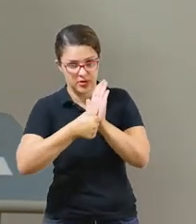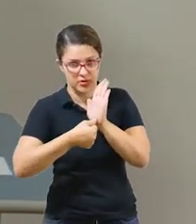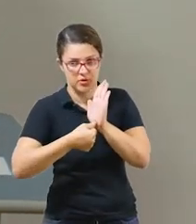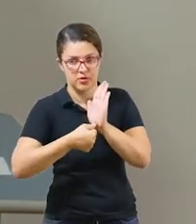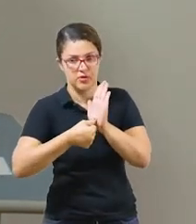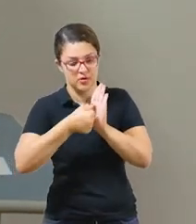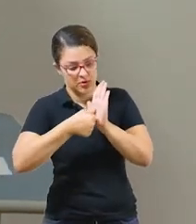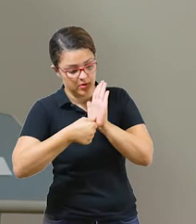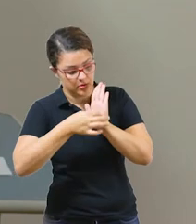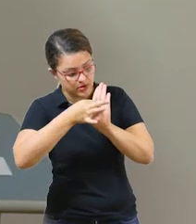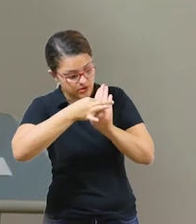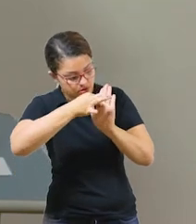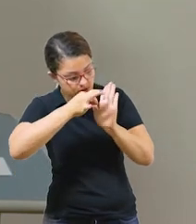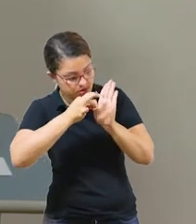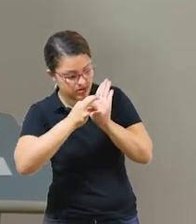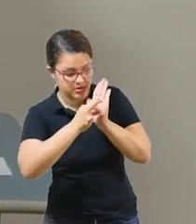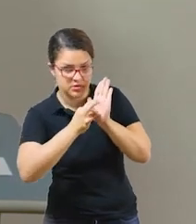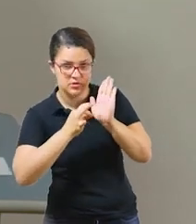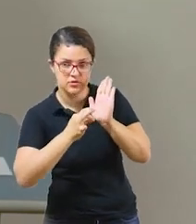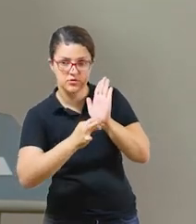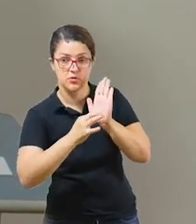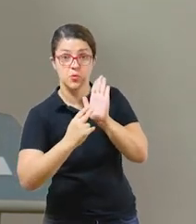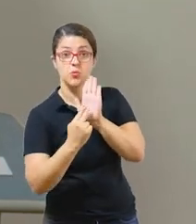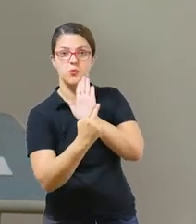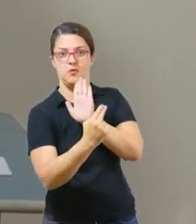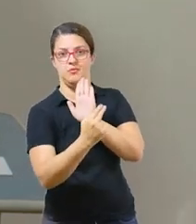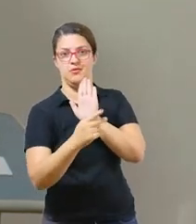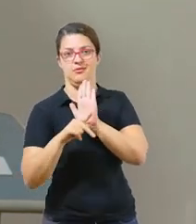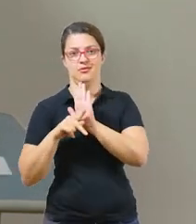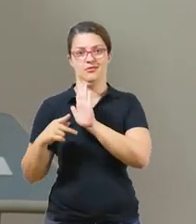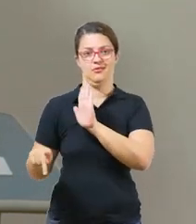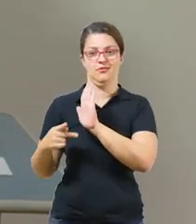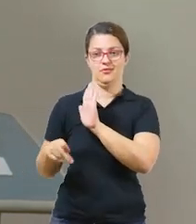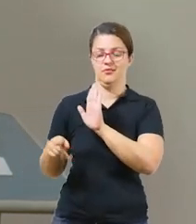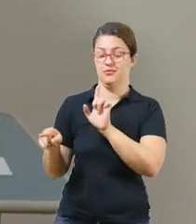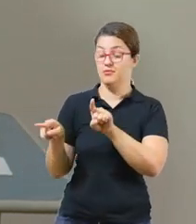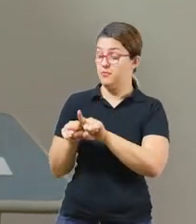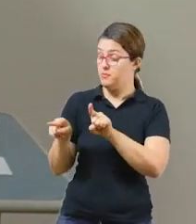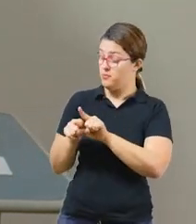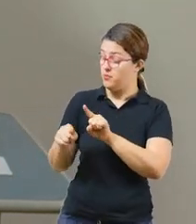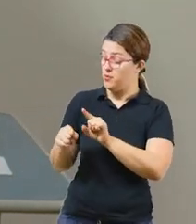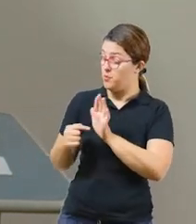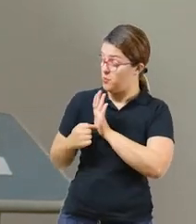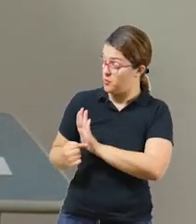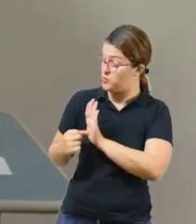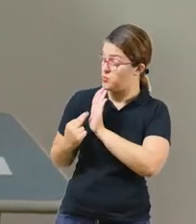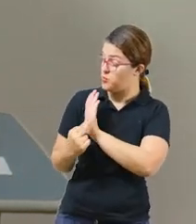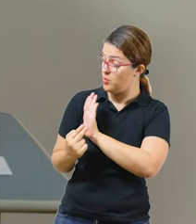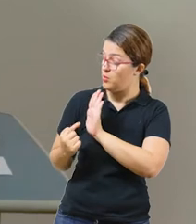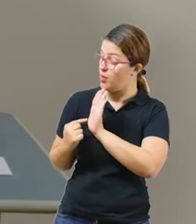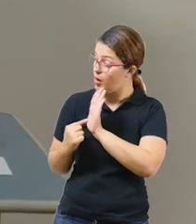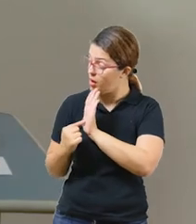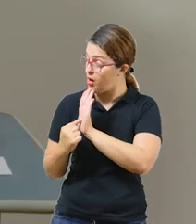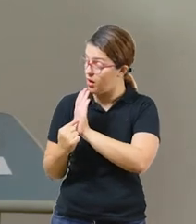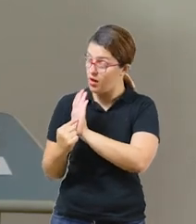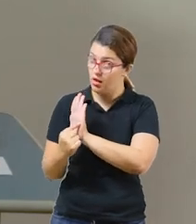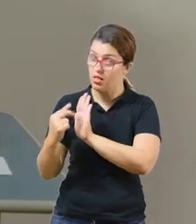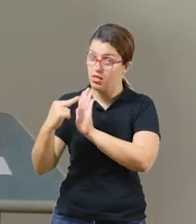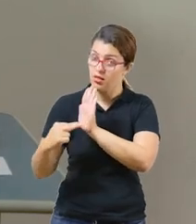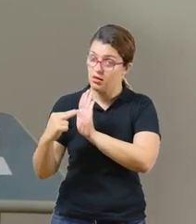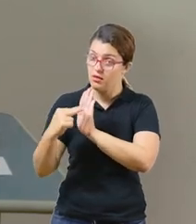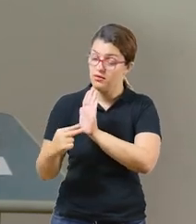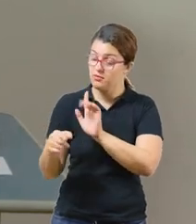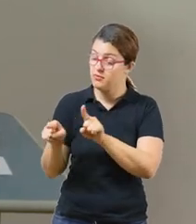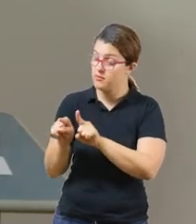Tá? E aí fica aqui o nome da criança. Faça também a leitura do nome da criança e peça para a criança